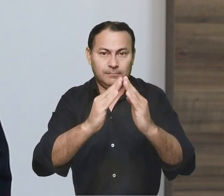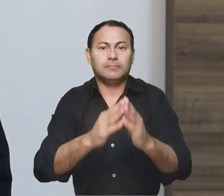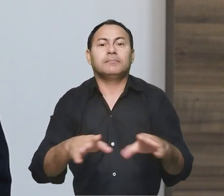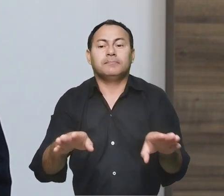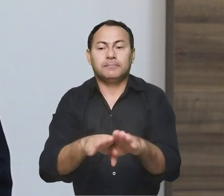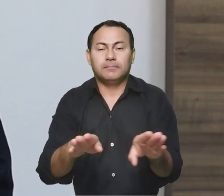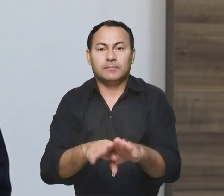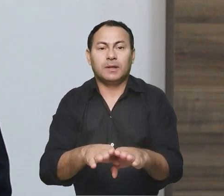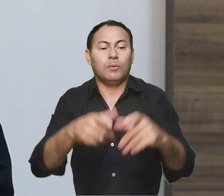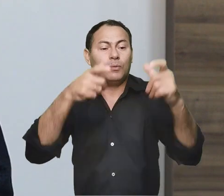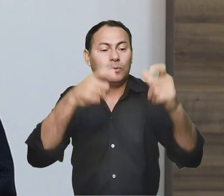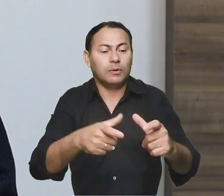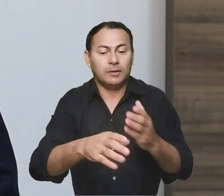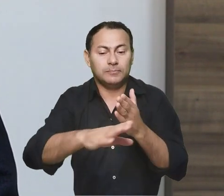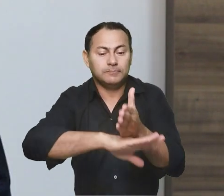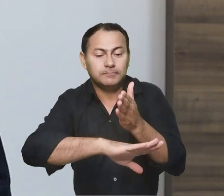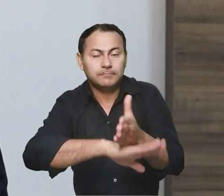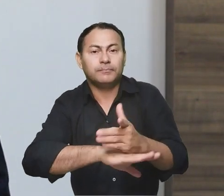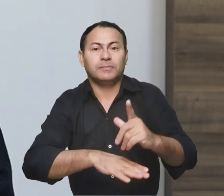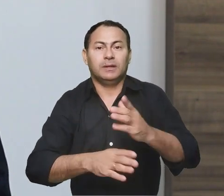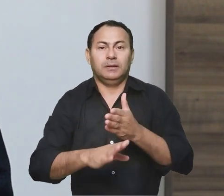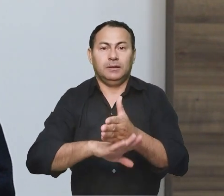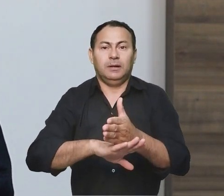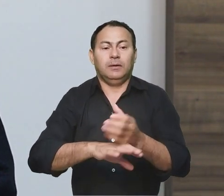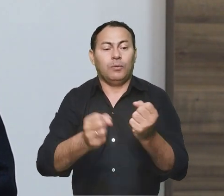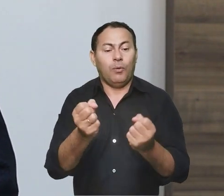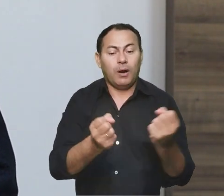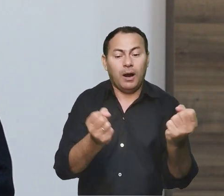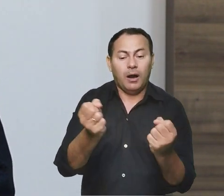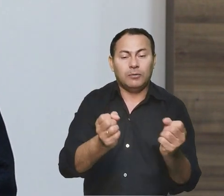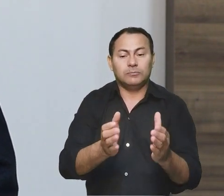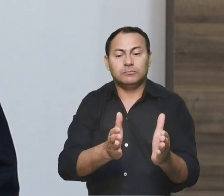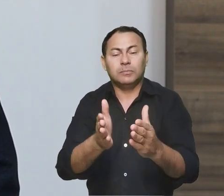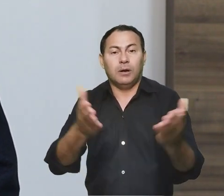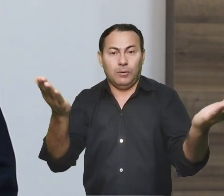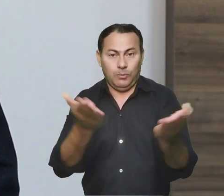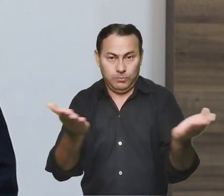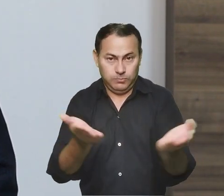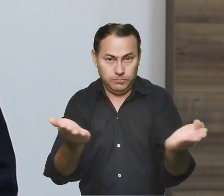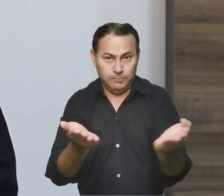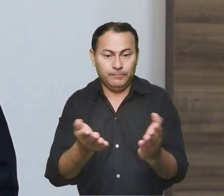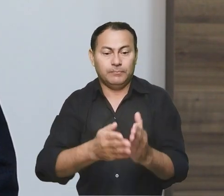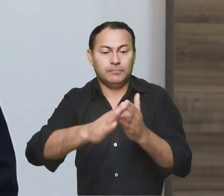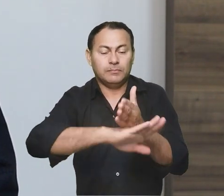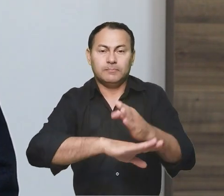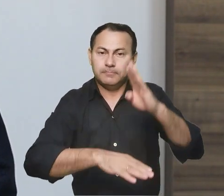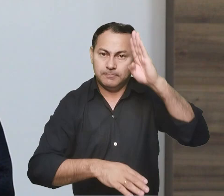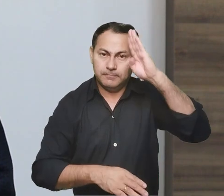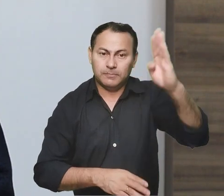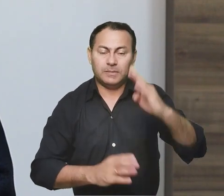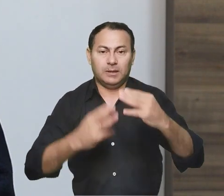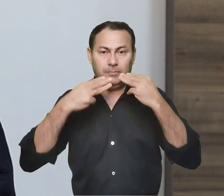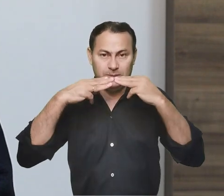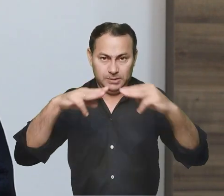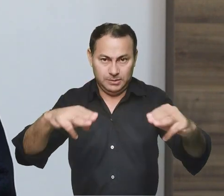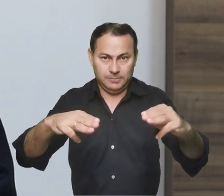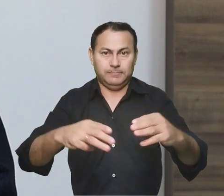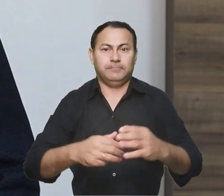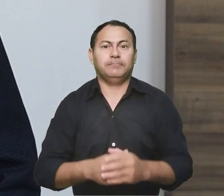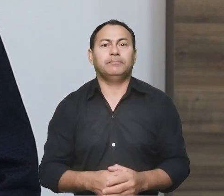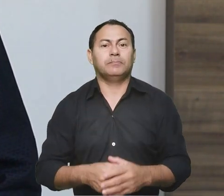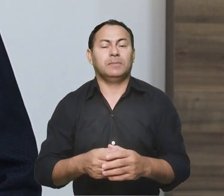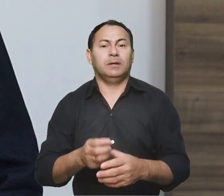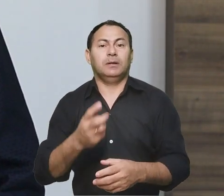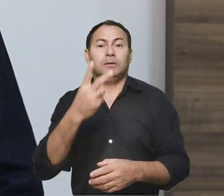casa e também um local de acesso para a gente entrar com o carro onde hoje é a entrada principal da missão.